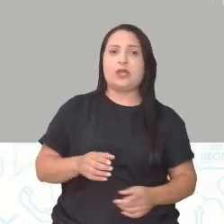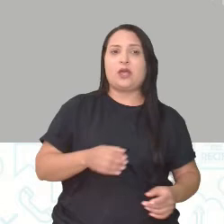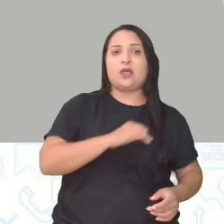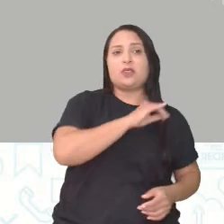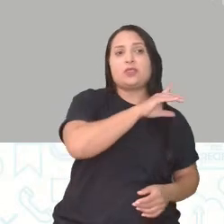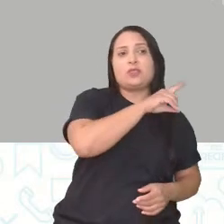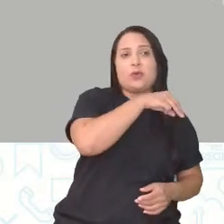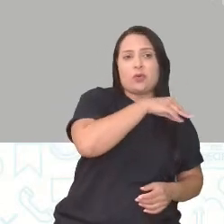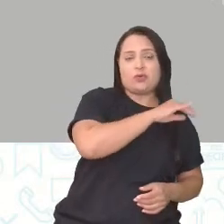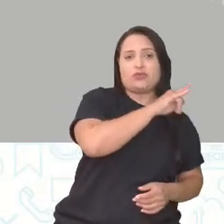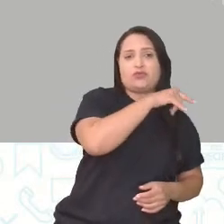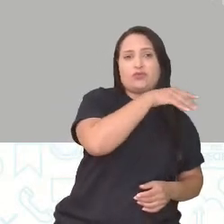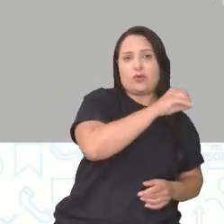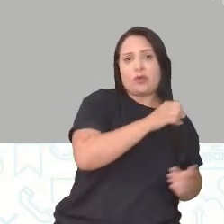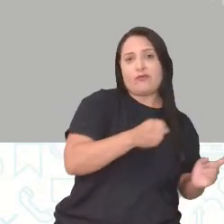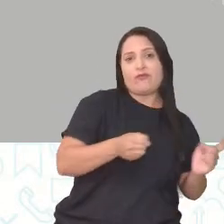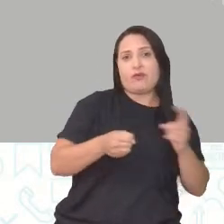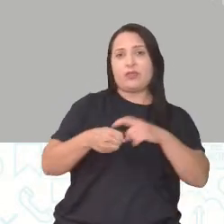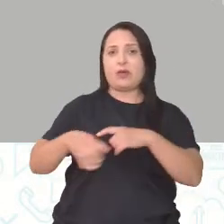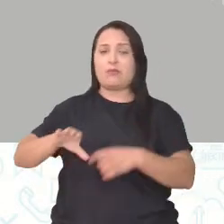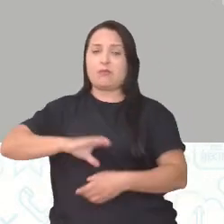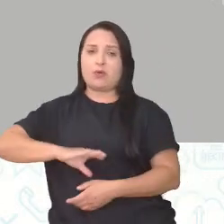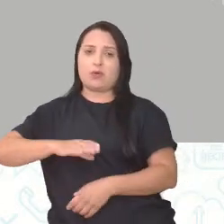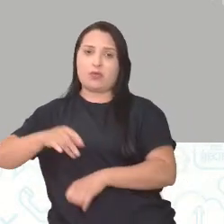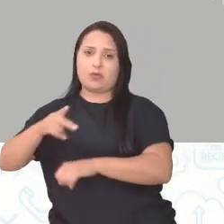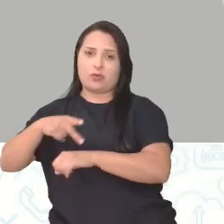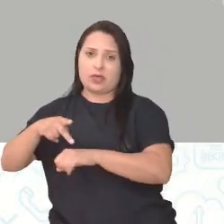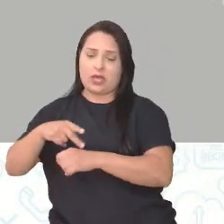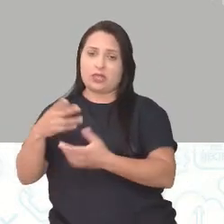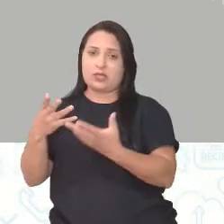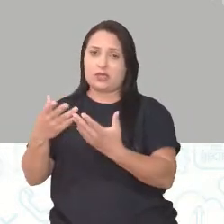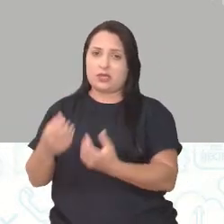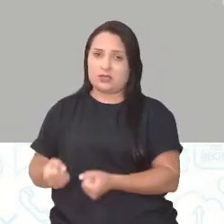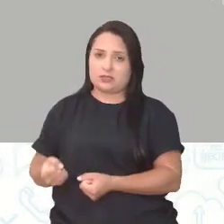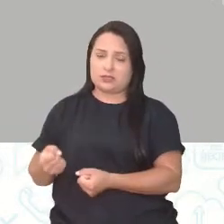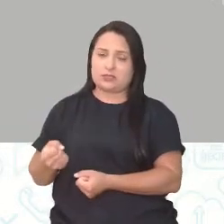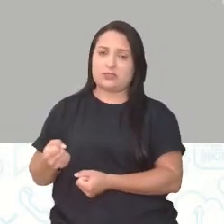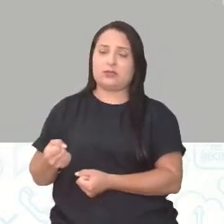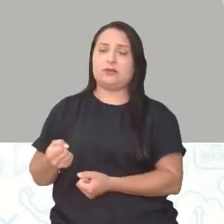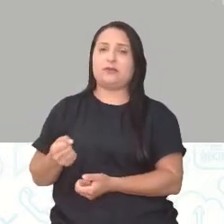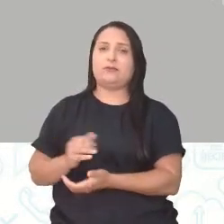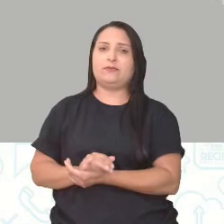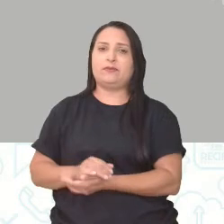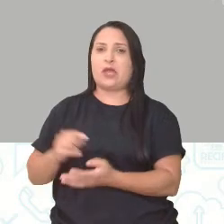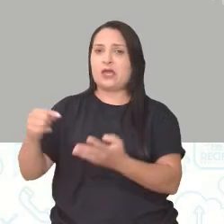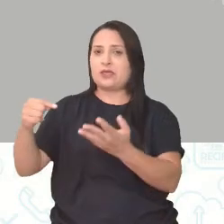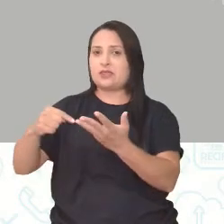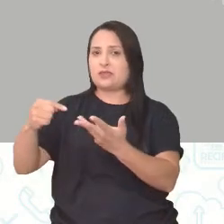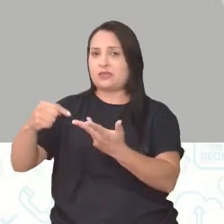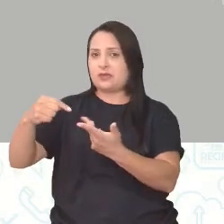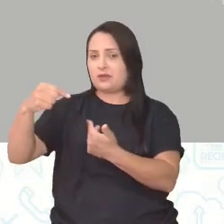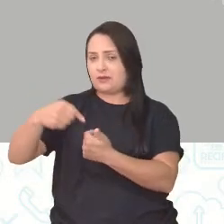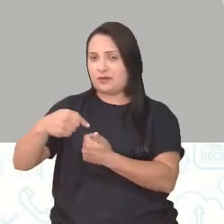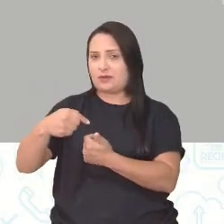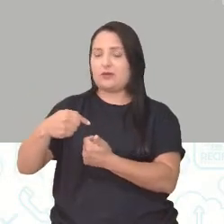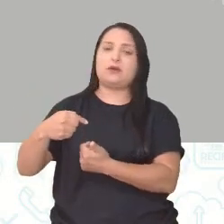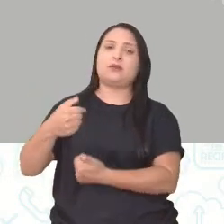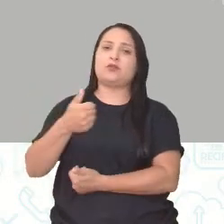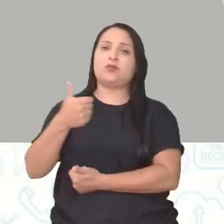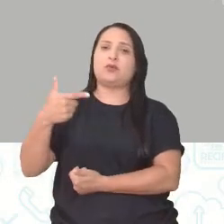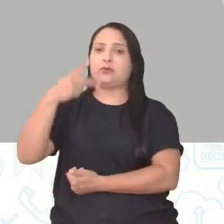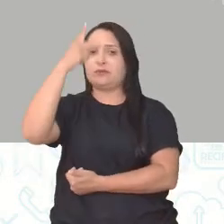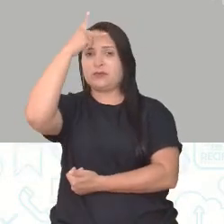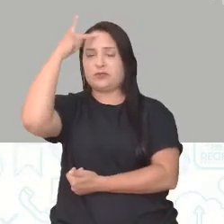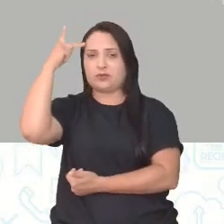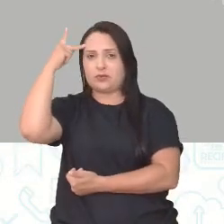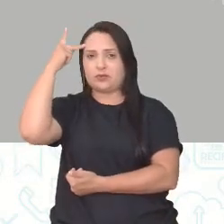A aceitação da nomeação de 12 pessoas, né? Indicadas por esses revoltosos aí. Para